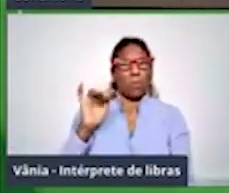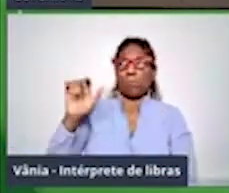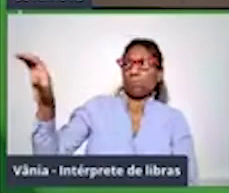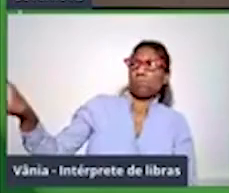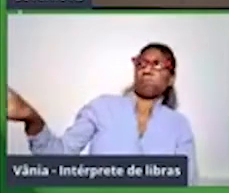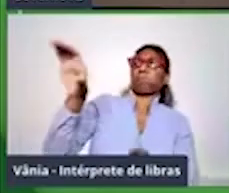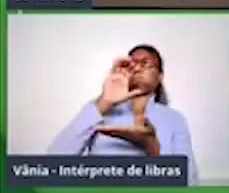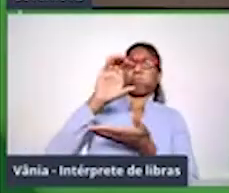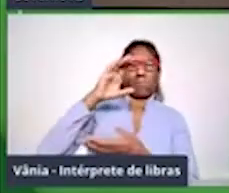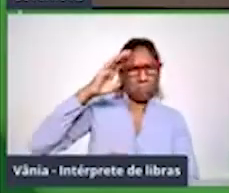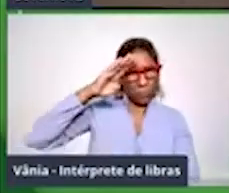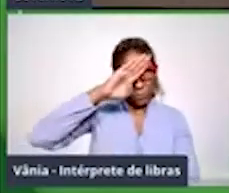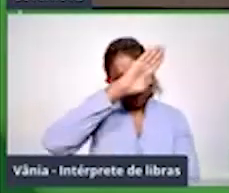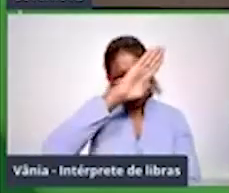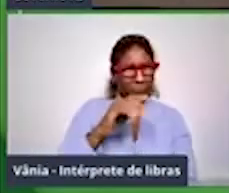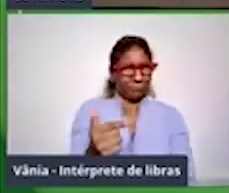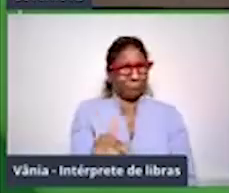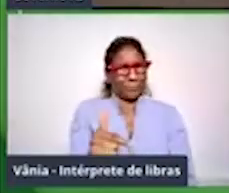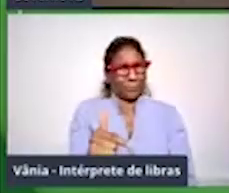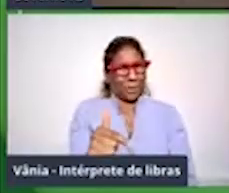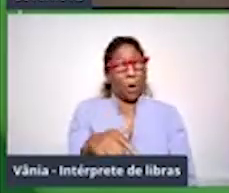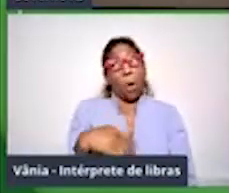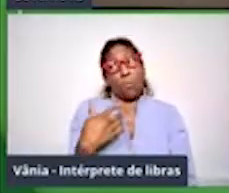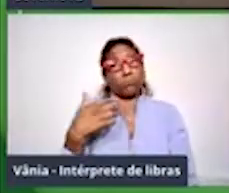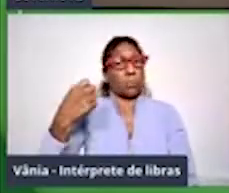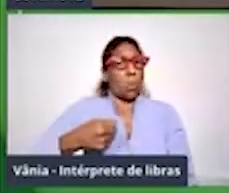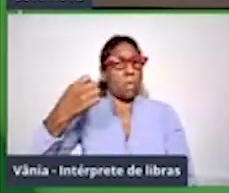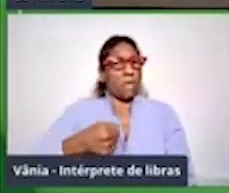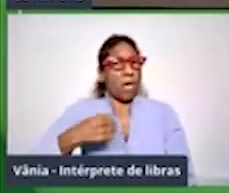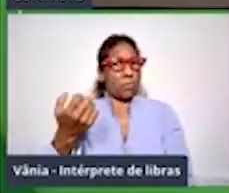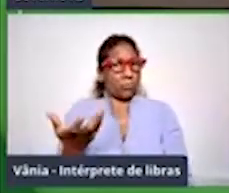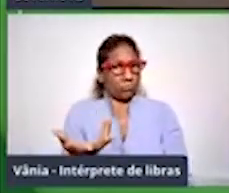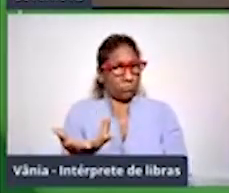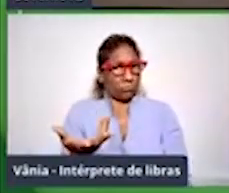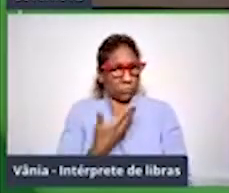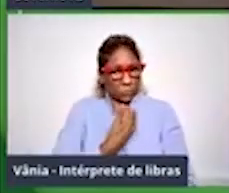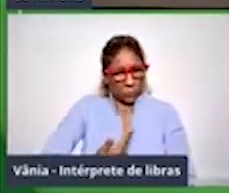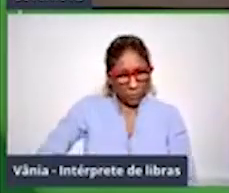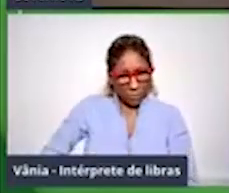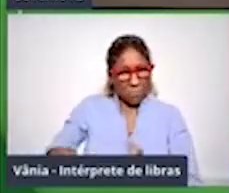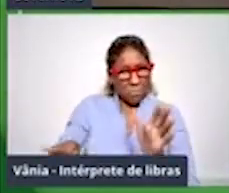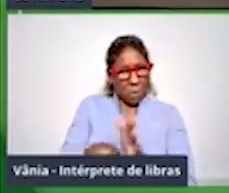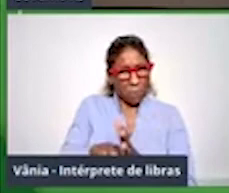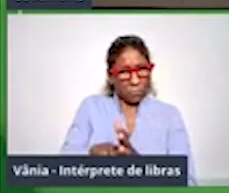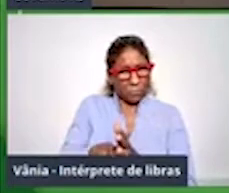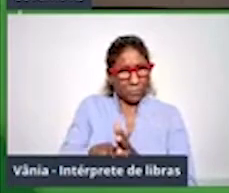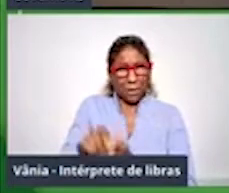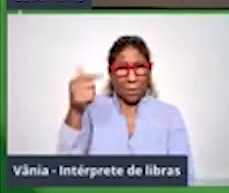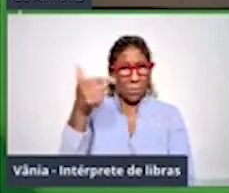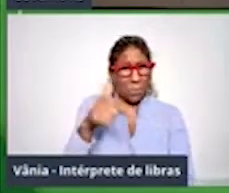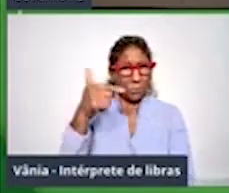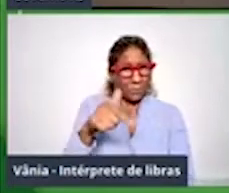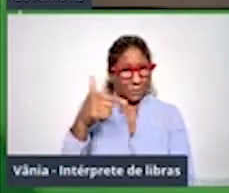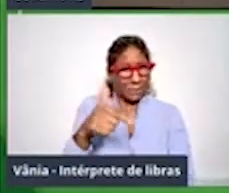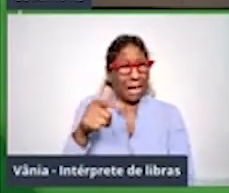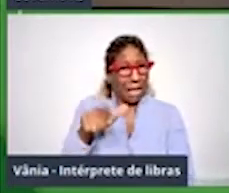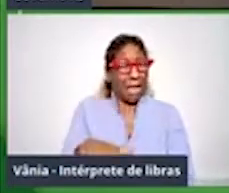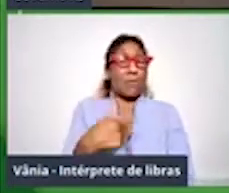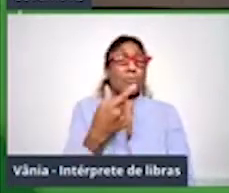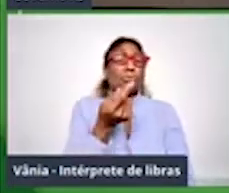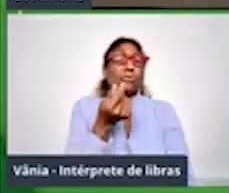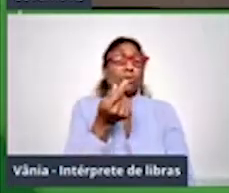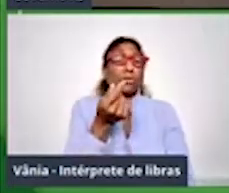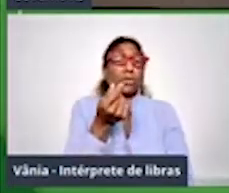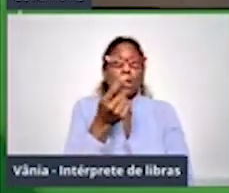Bolsonaro, não existe o dinheiro do Eduardo Leite, existe um dinheiro público, o dinheiro da população,